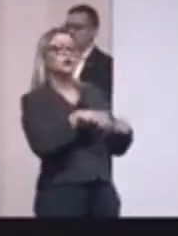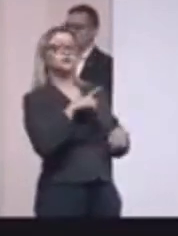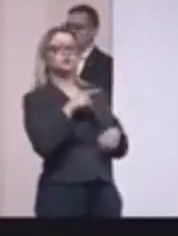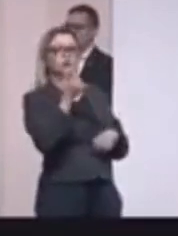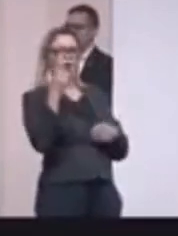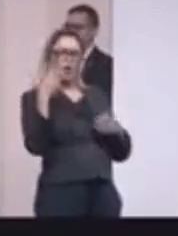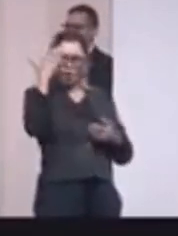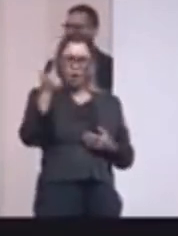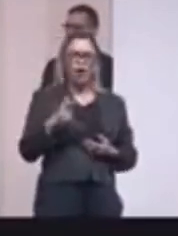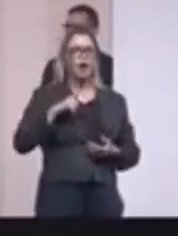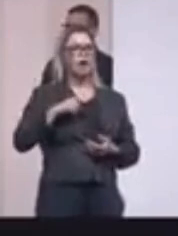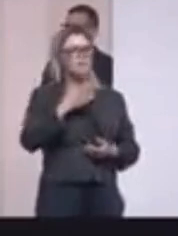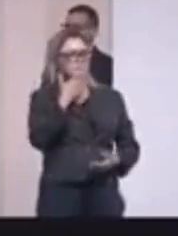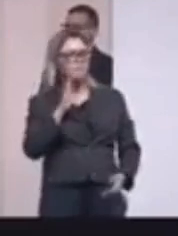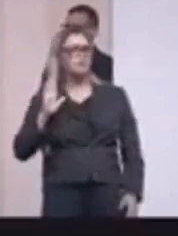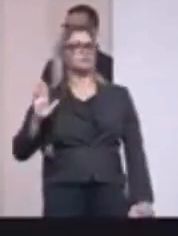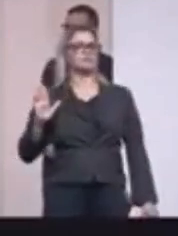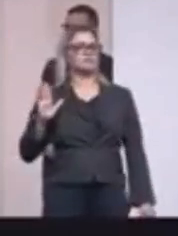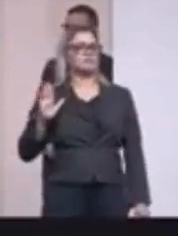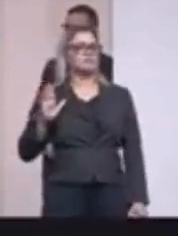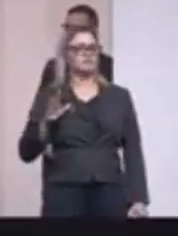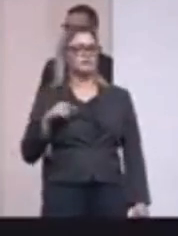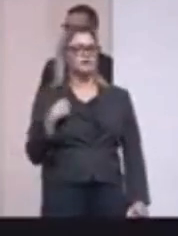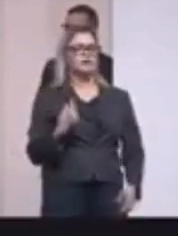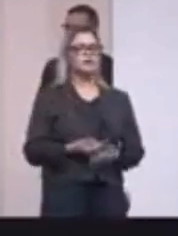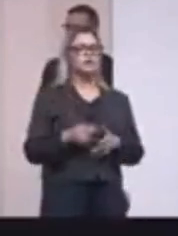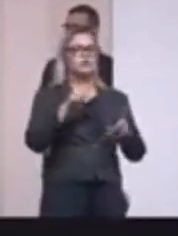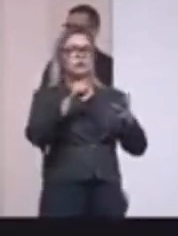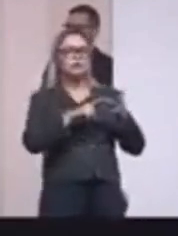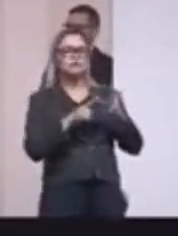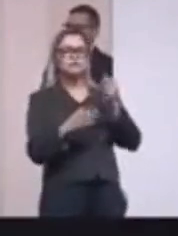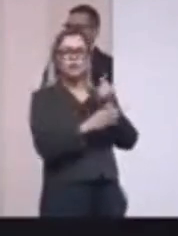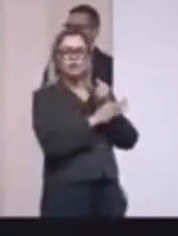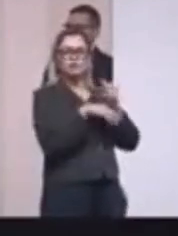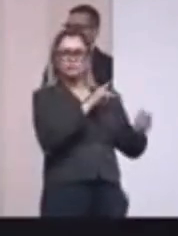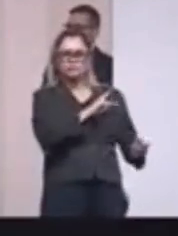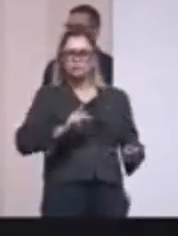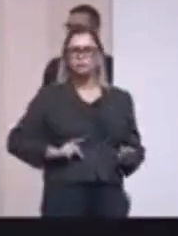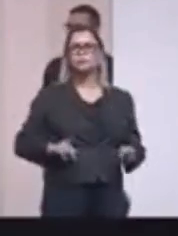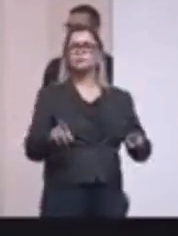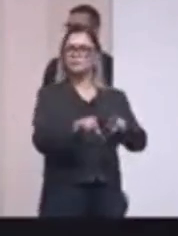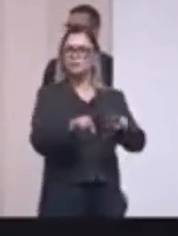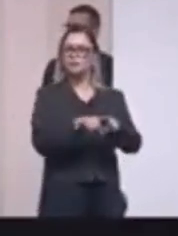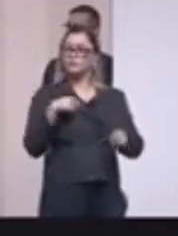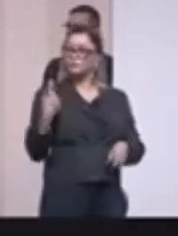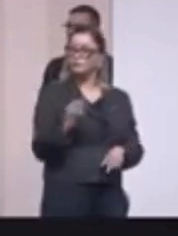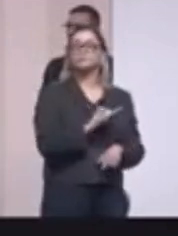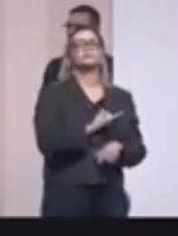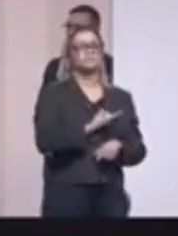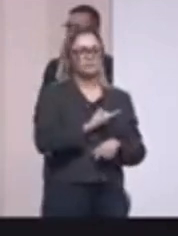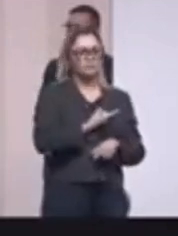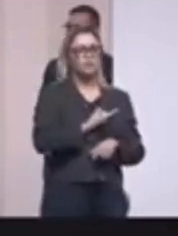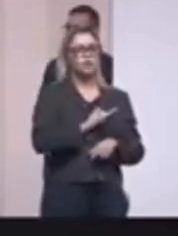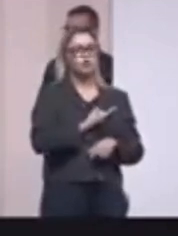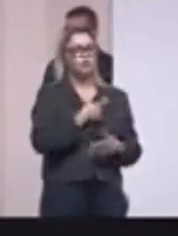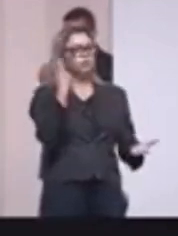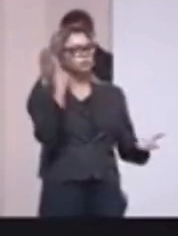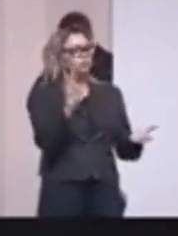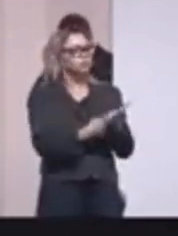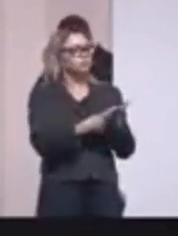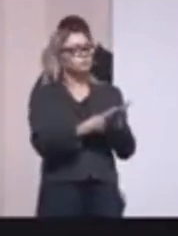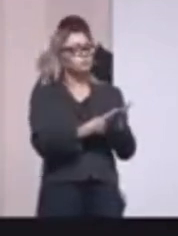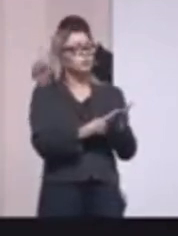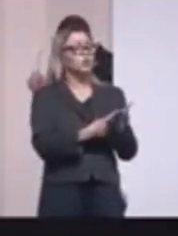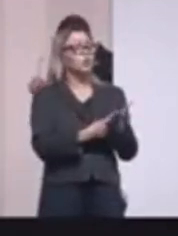de honrar aquilo que nós prometemos. E no quesito segurança pública, nós nos comprometemos